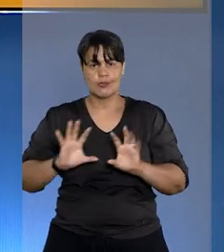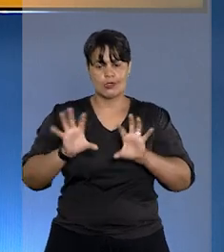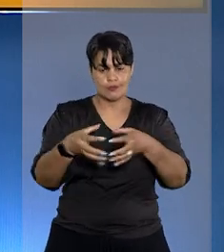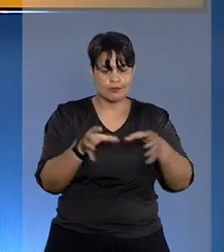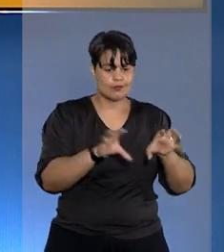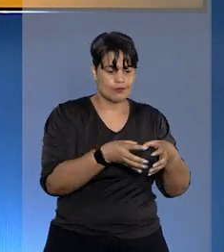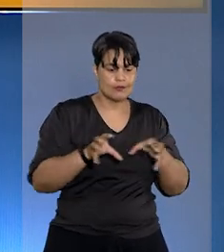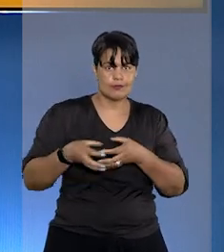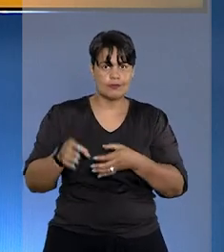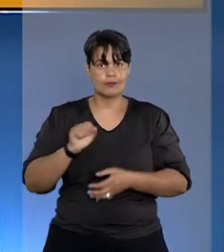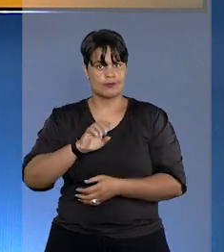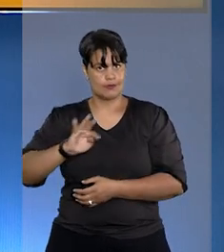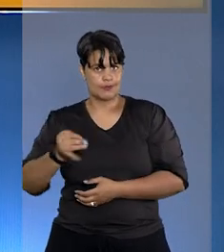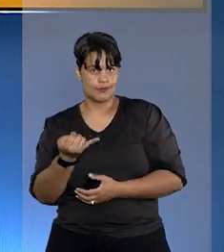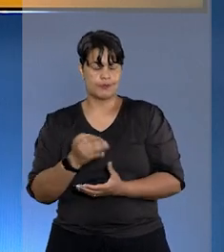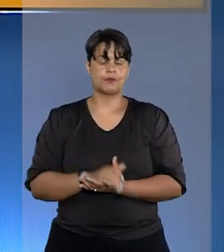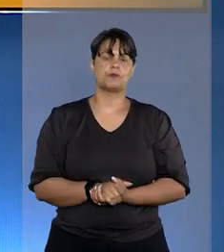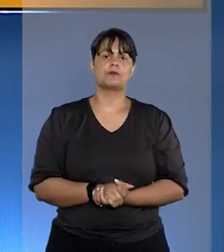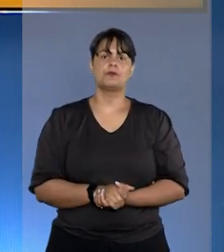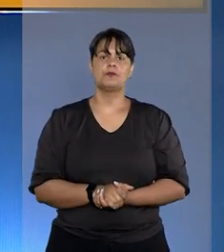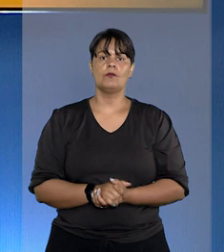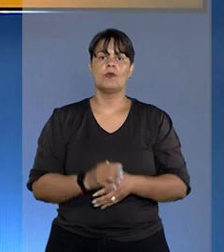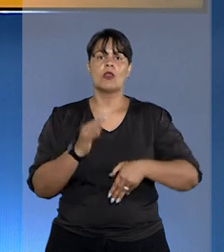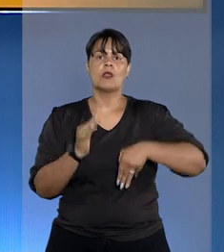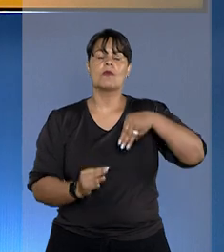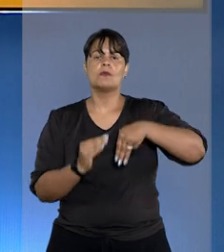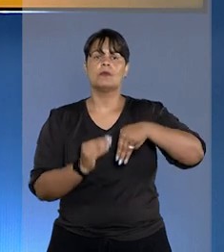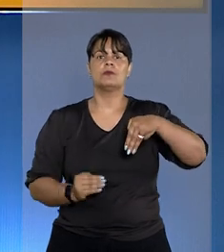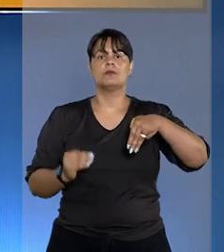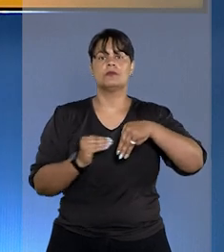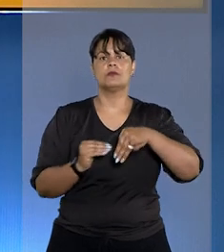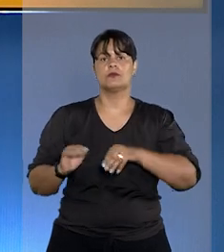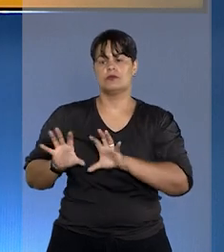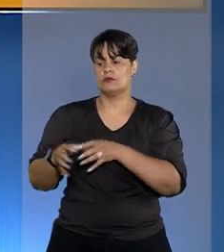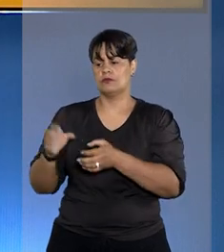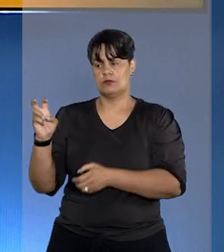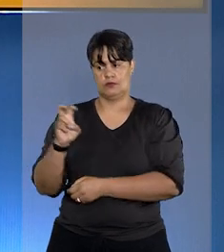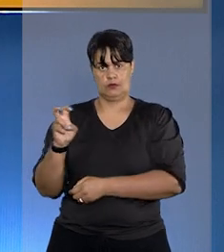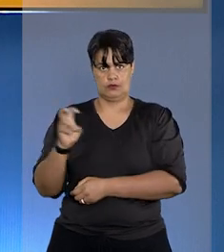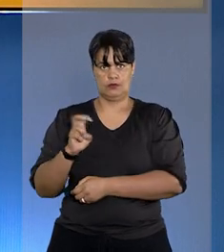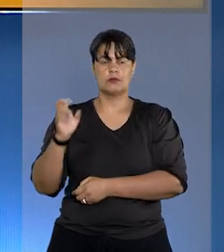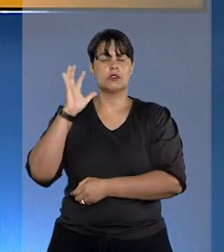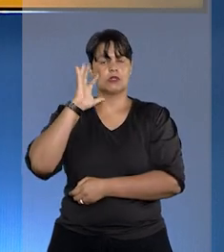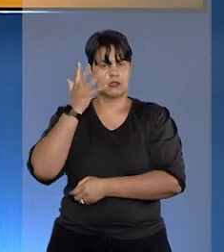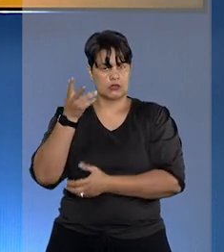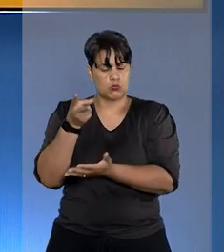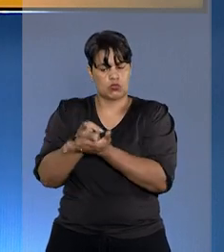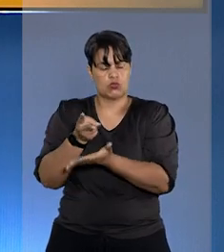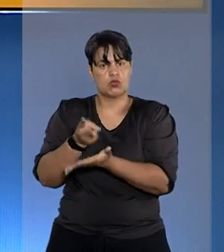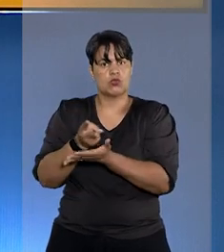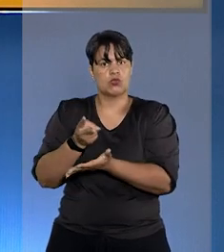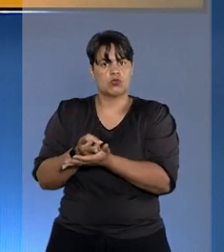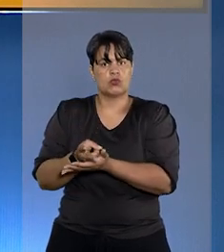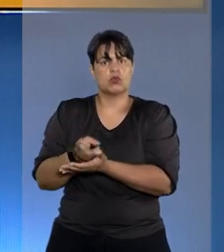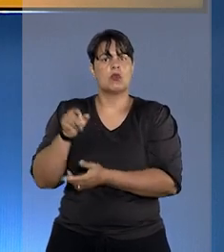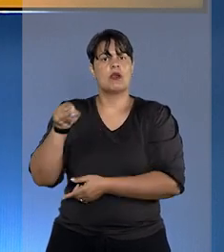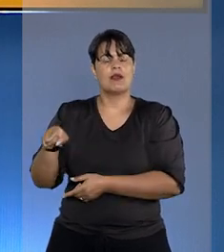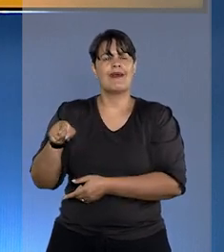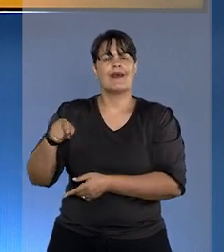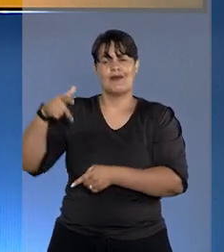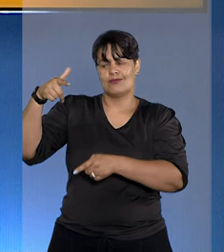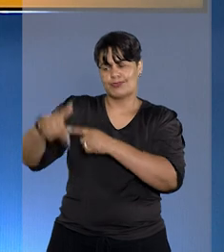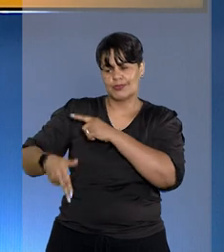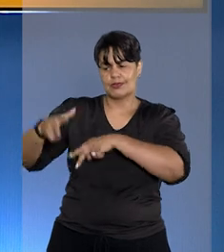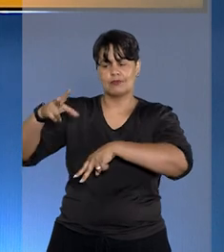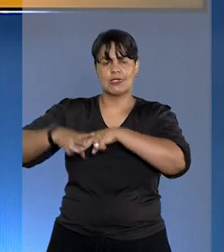turmas do STJ. Os ministros da quinta turma mantiveram decisão anterior do relator que revogou a